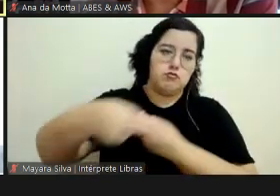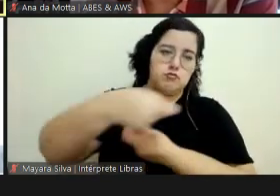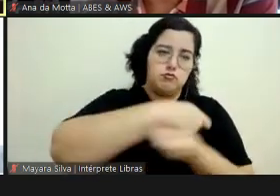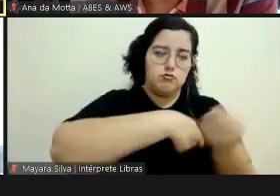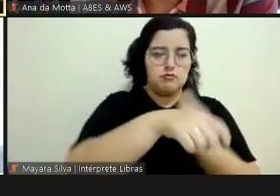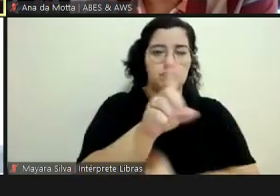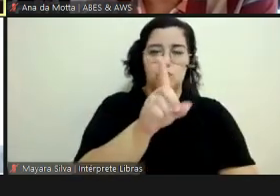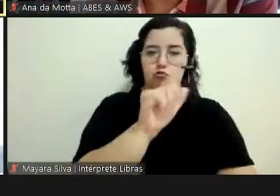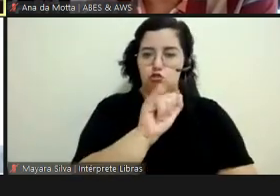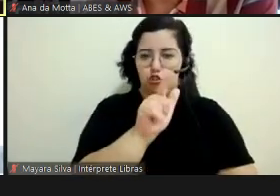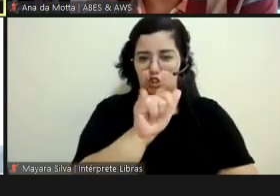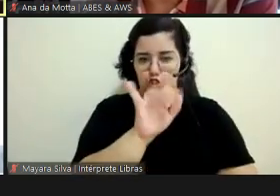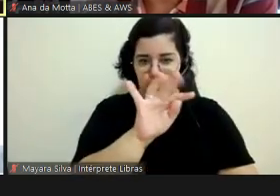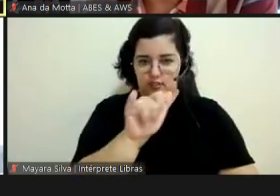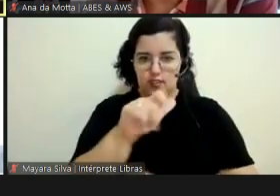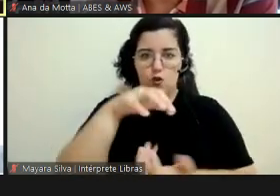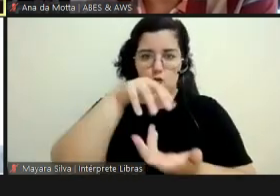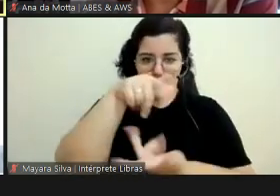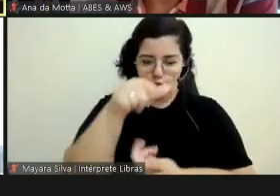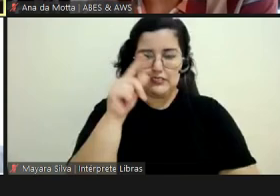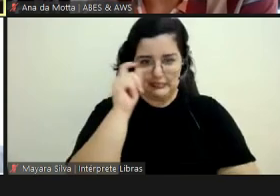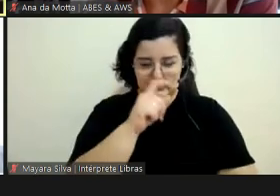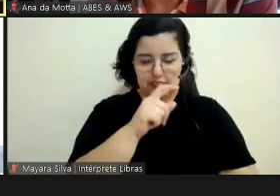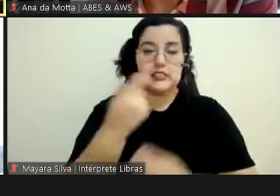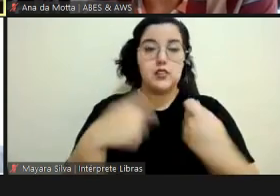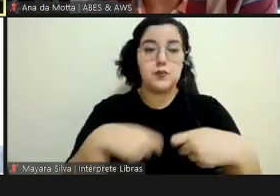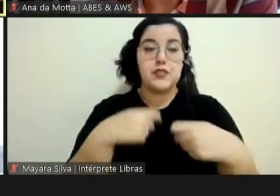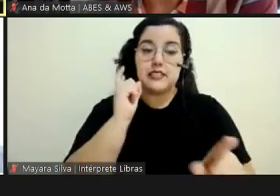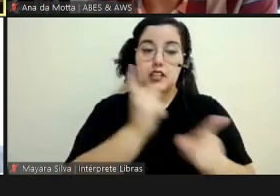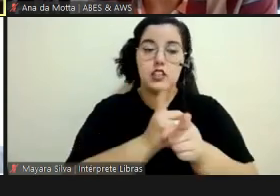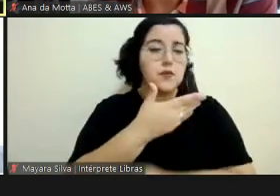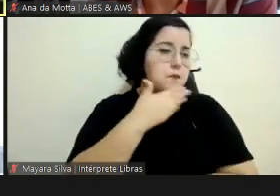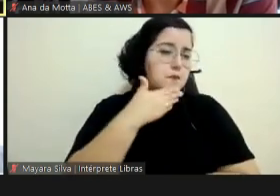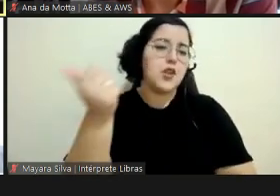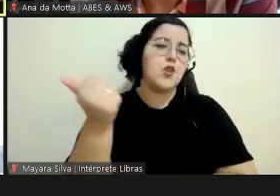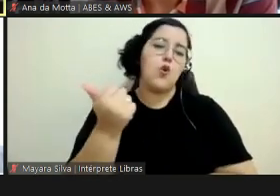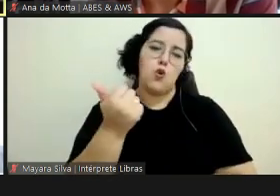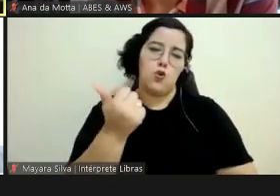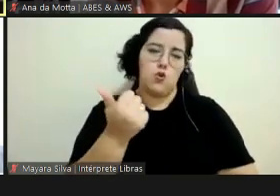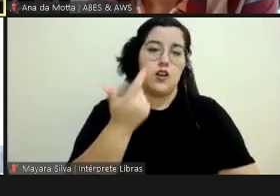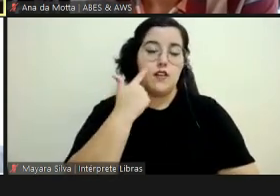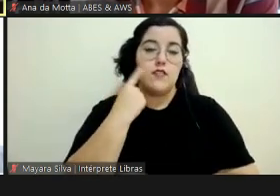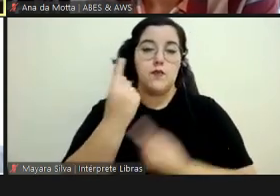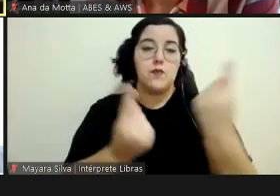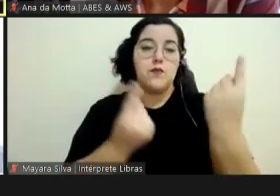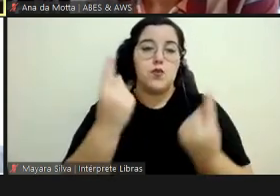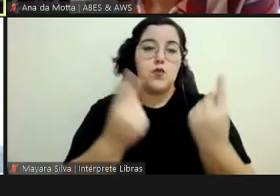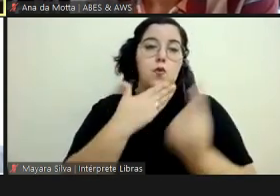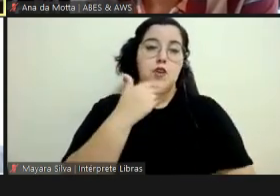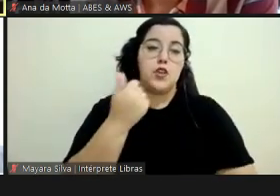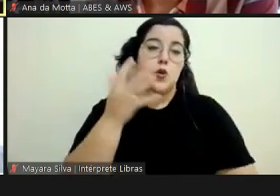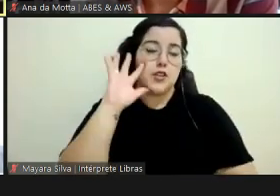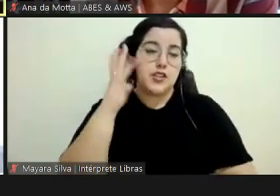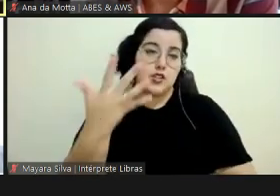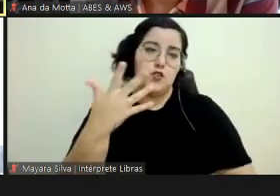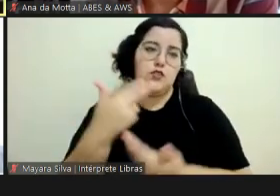solução e não necessariamente contratar uma empresa pública para atender a nossa demanda.